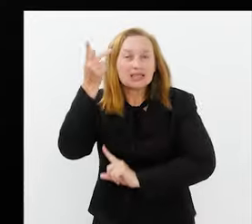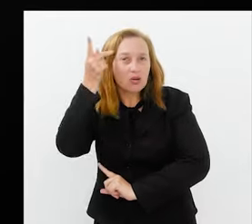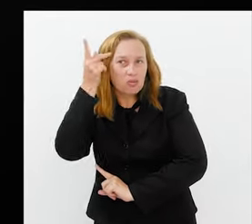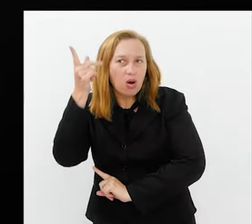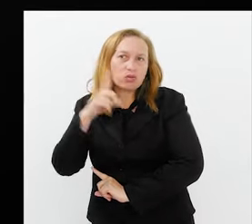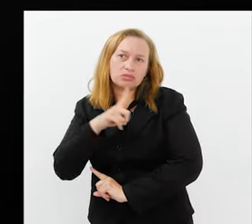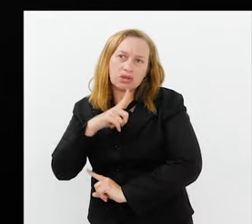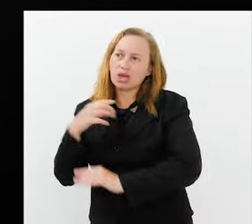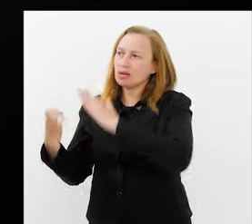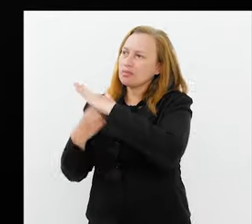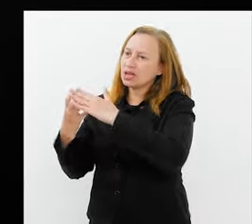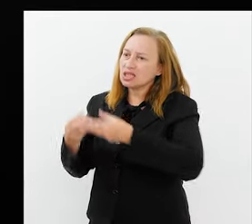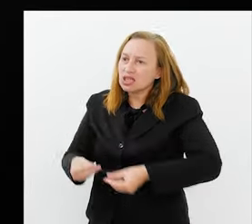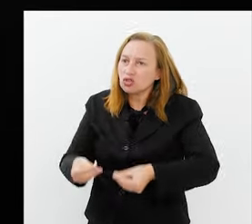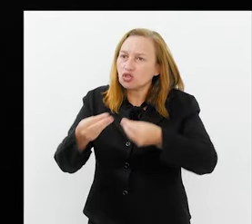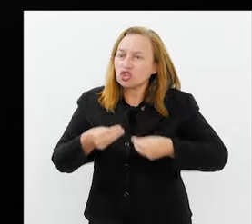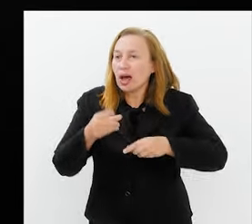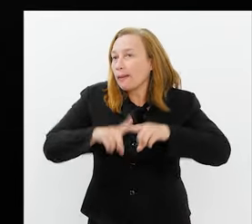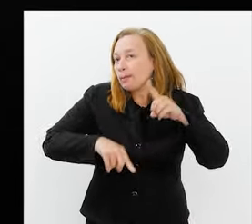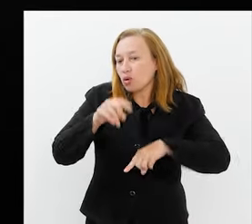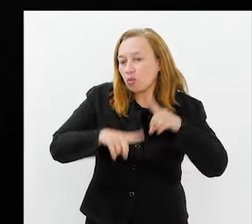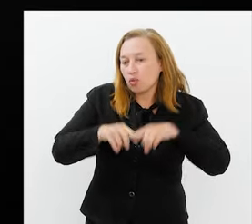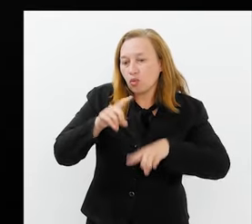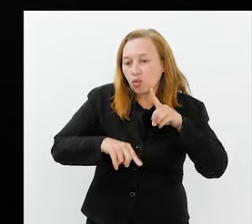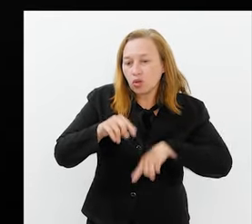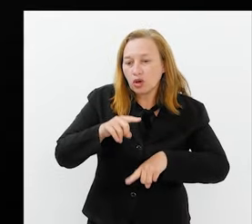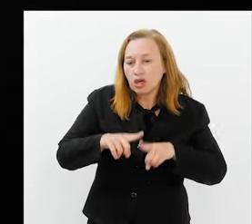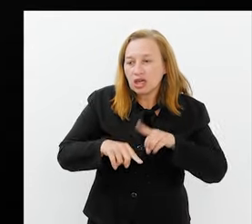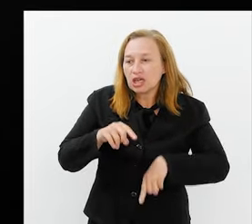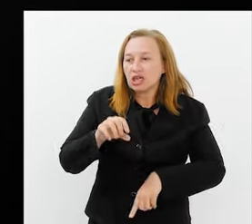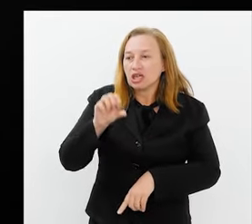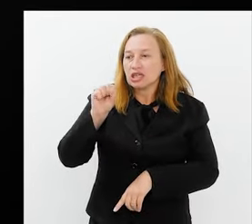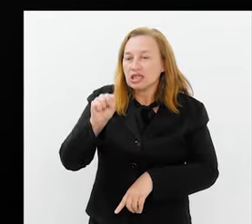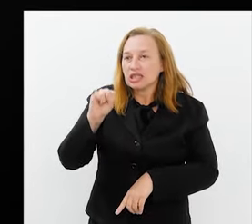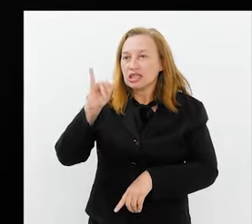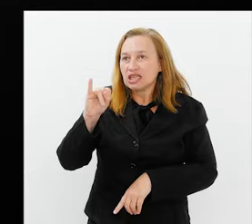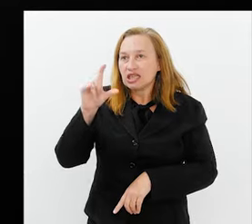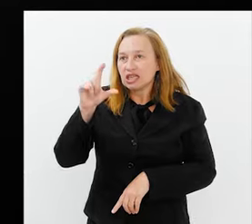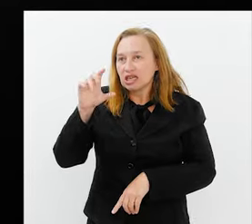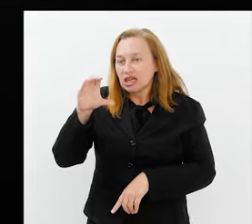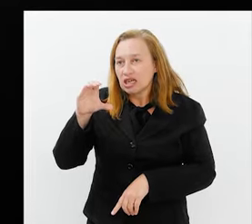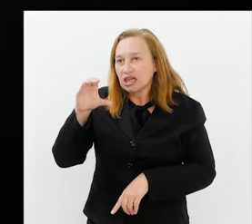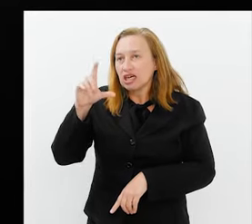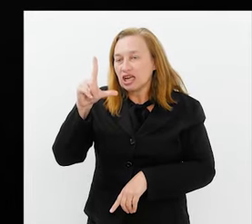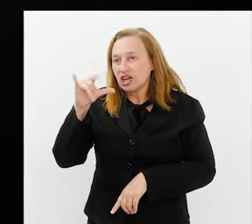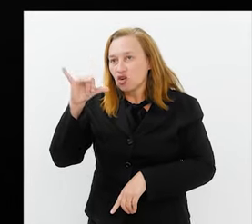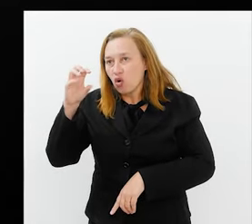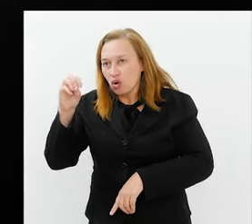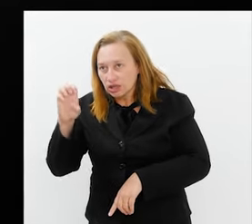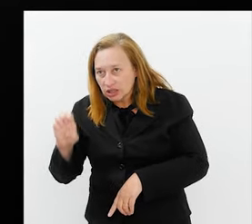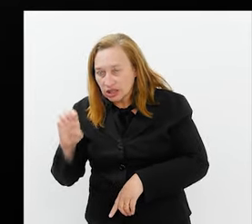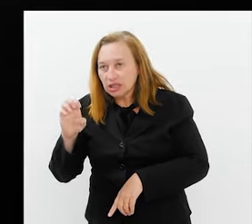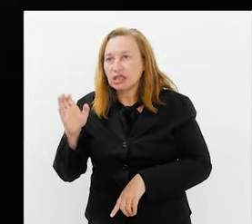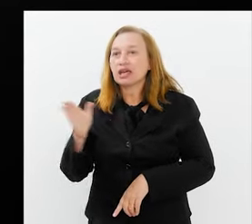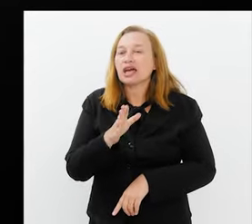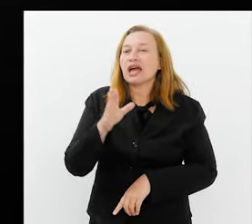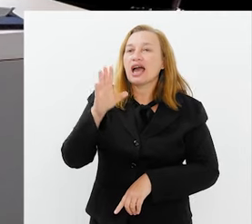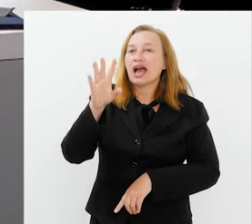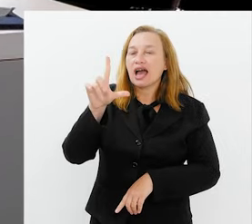algumas empresas que nos fornecem produtos como silicone, espuma foam, látex. Mas produtos que são